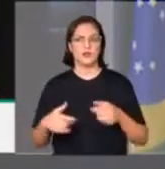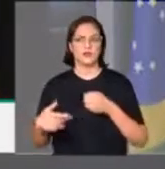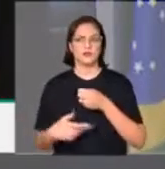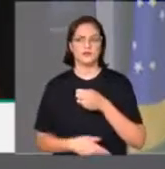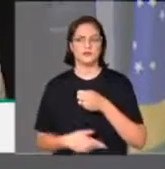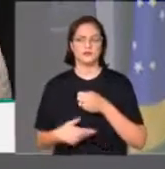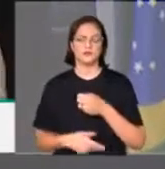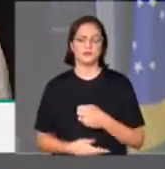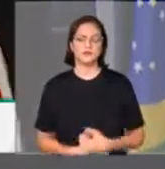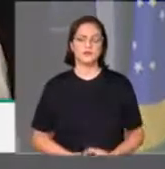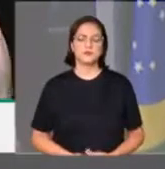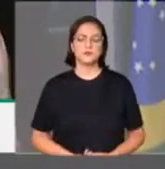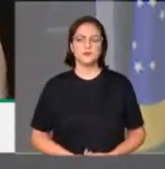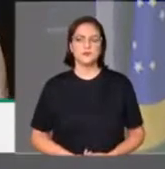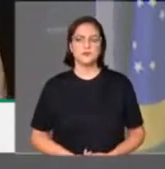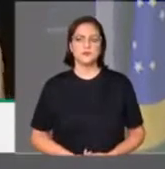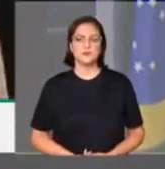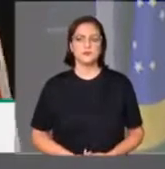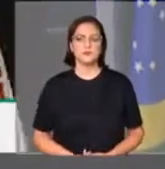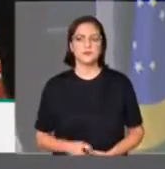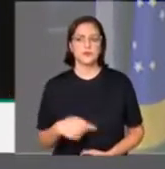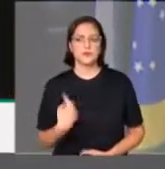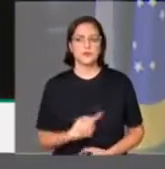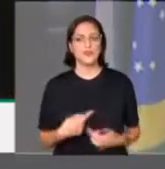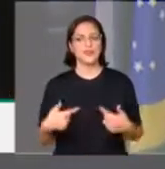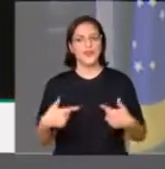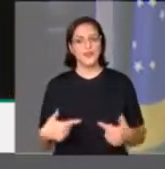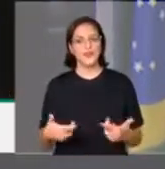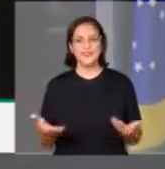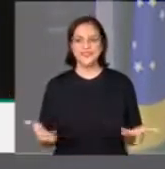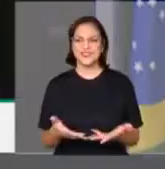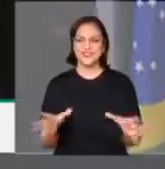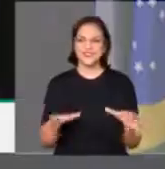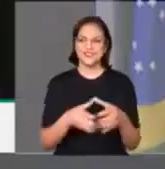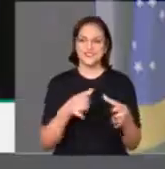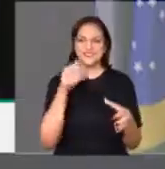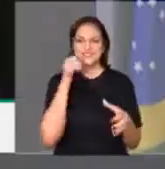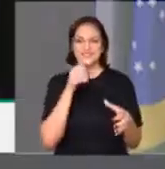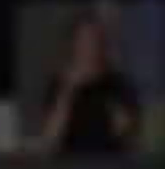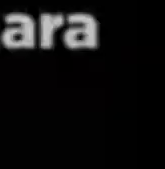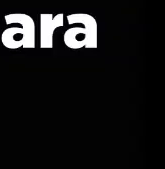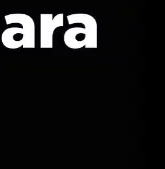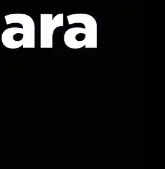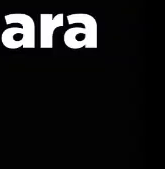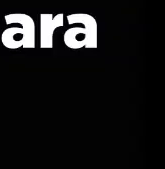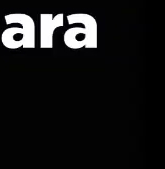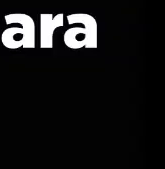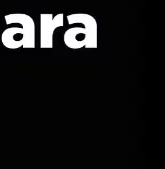Essa luta é alegria ter essa bancada feminina para a gente compartilhar tanta resistência.